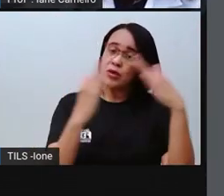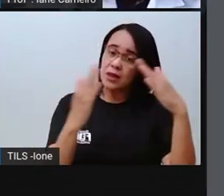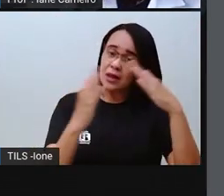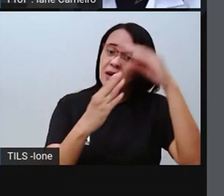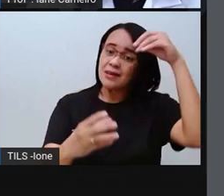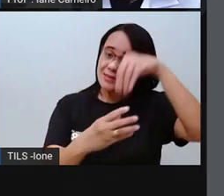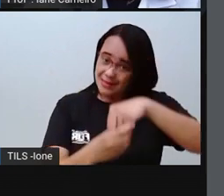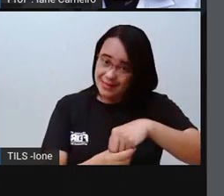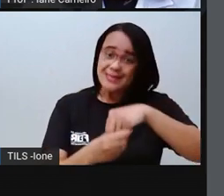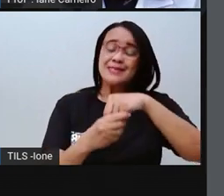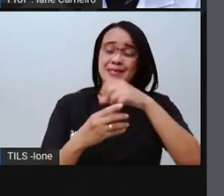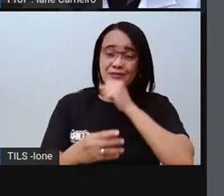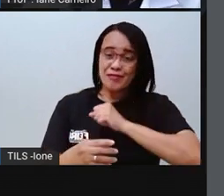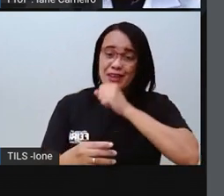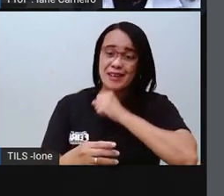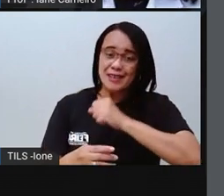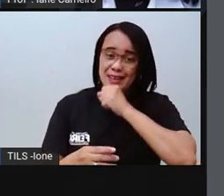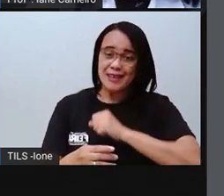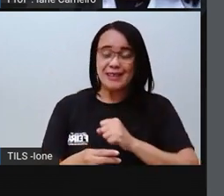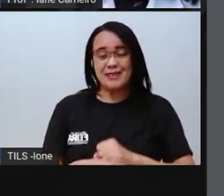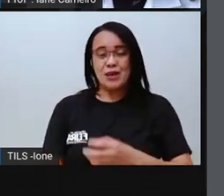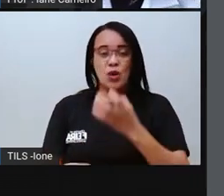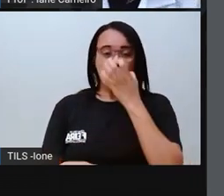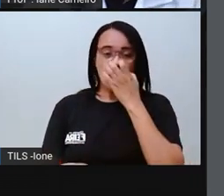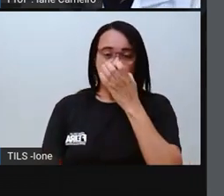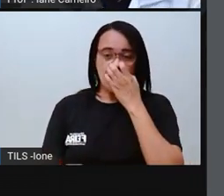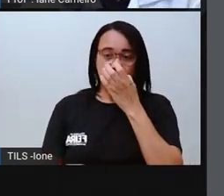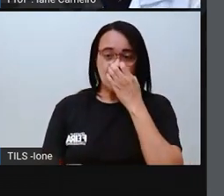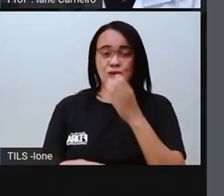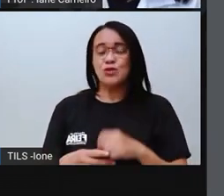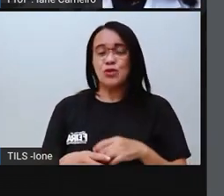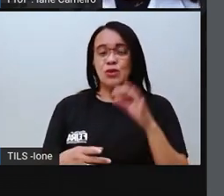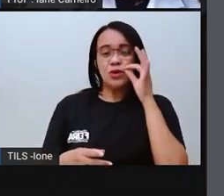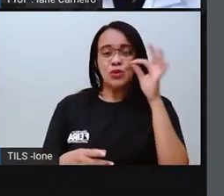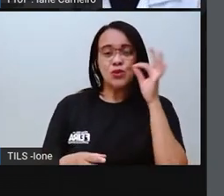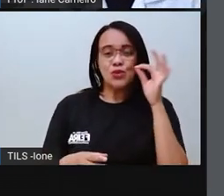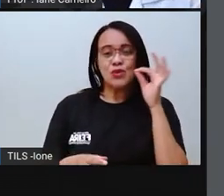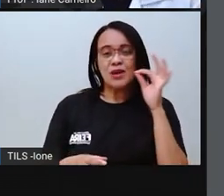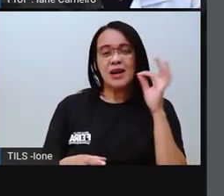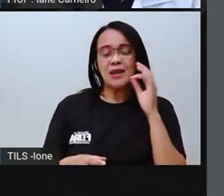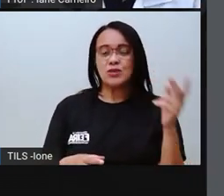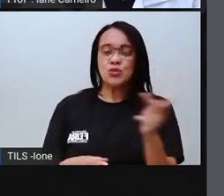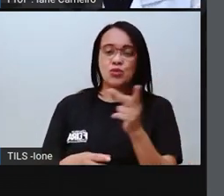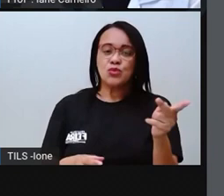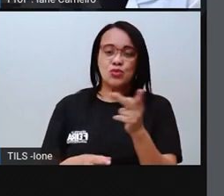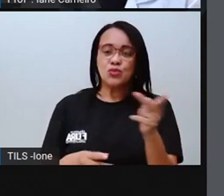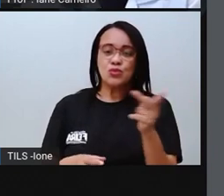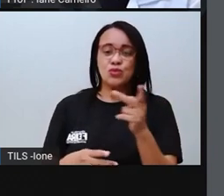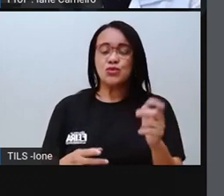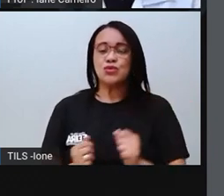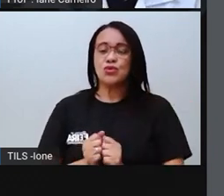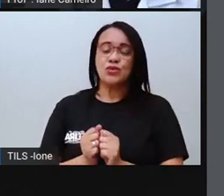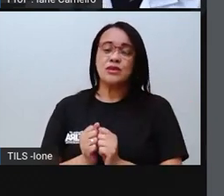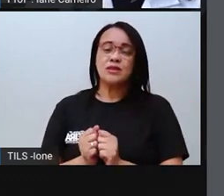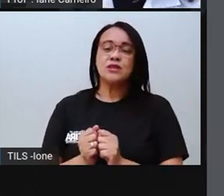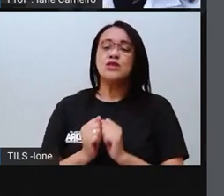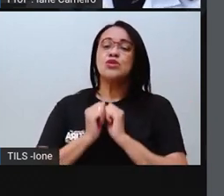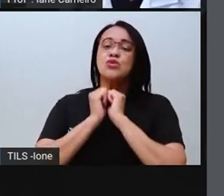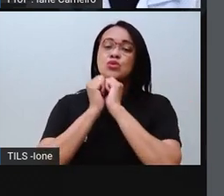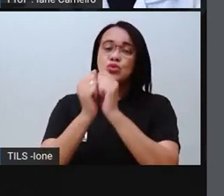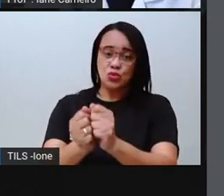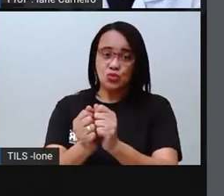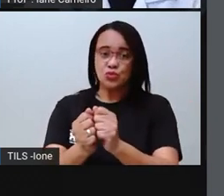O gato mia no sapato. E o cachorro fedelho agora late um au-au, quando seu querido velho calça o seu velho